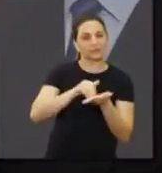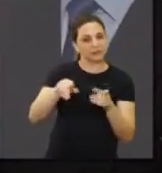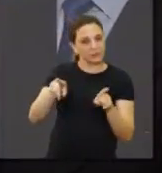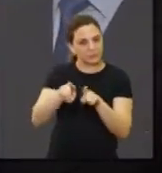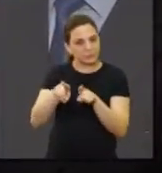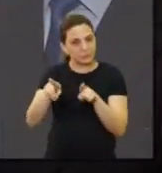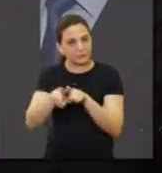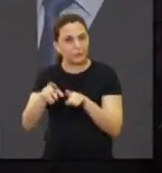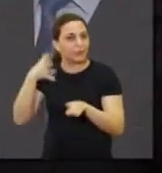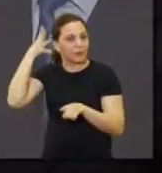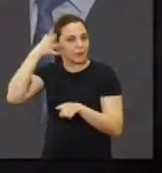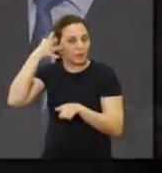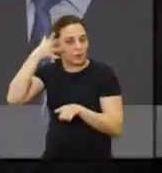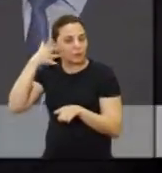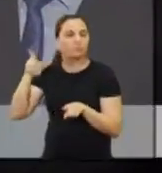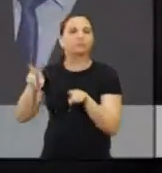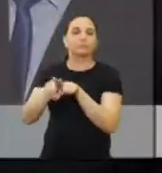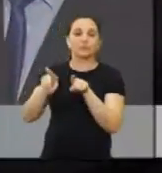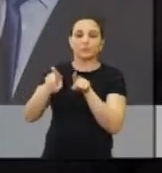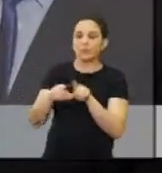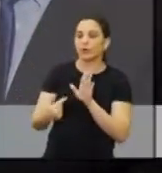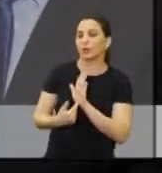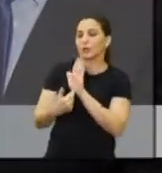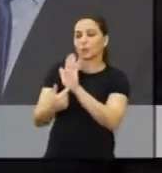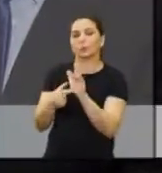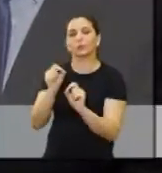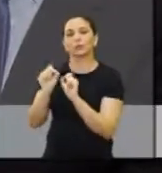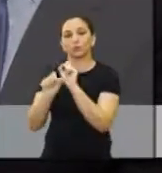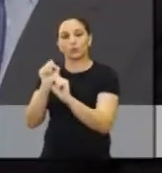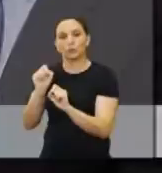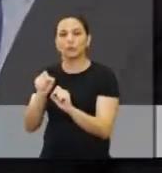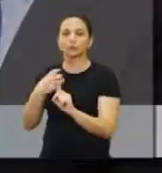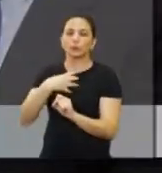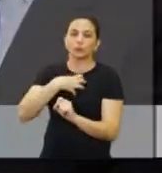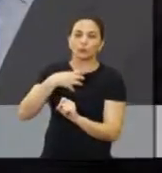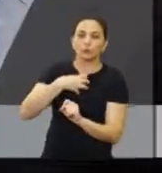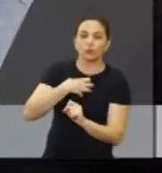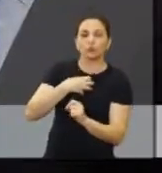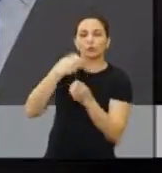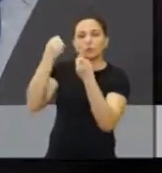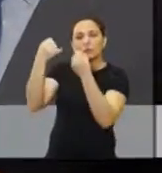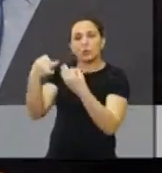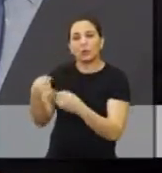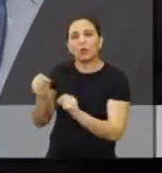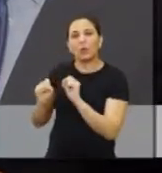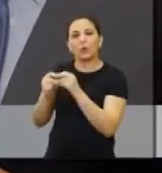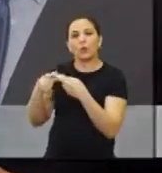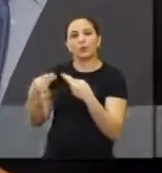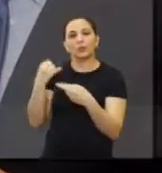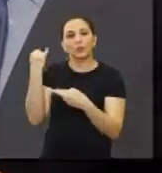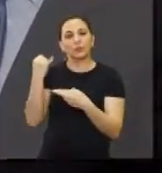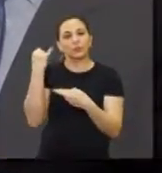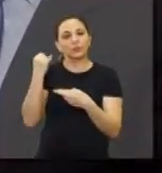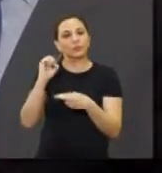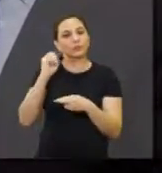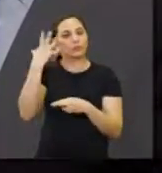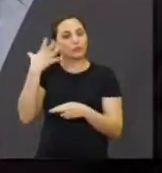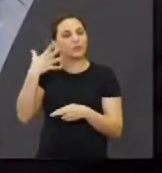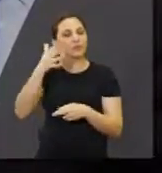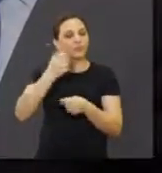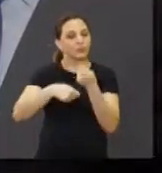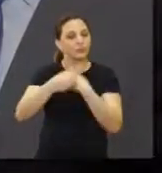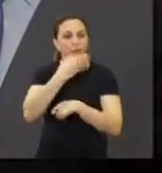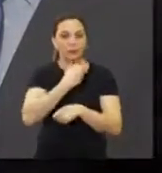em sua fala, abordou, de uma maneira até descontraída, alguns fatos importantes que acontecem na administração pública.